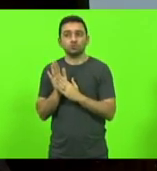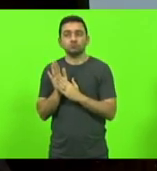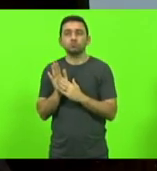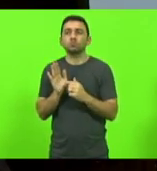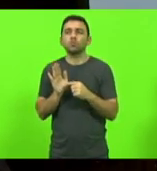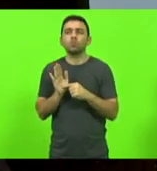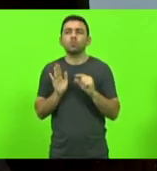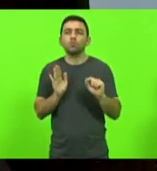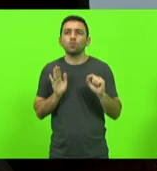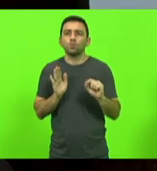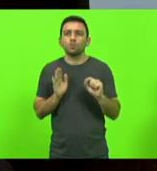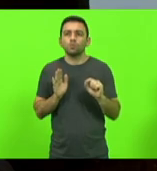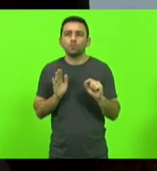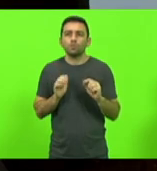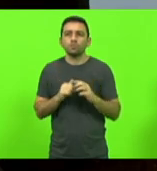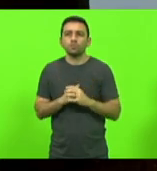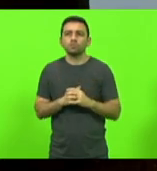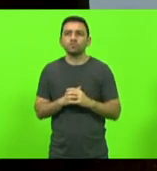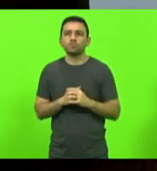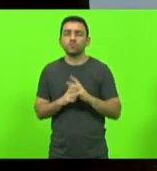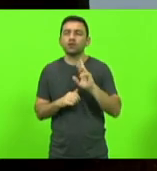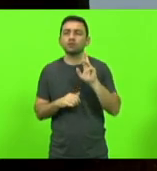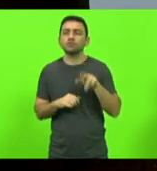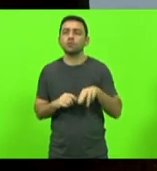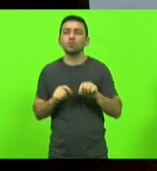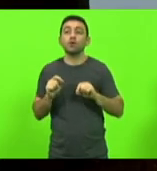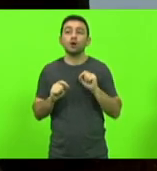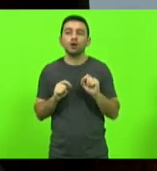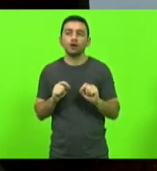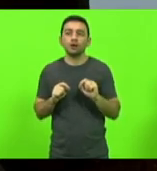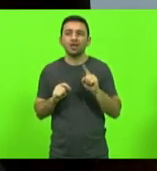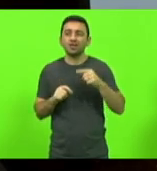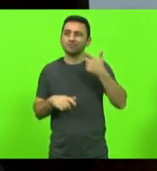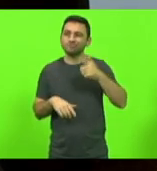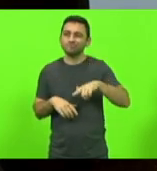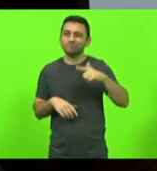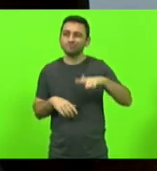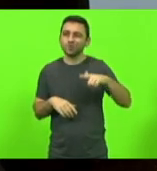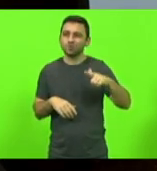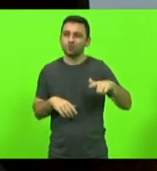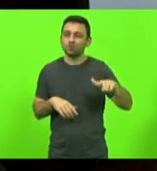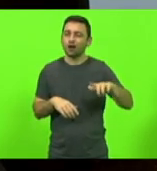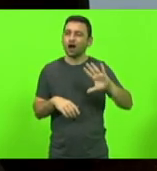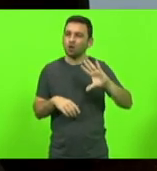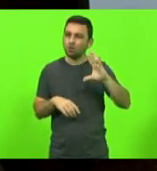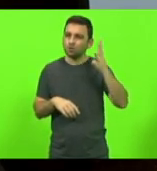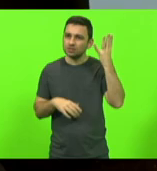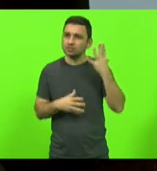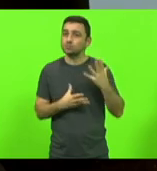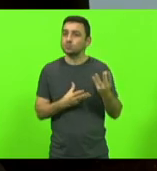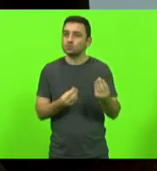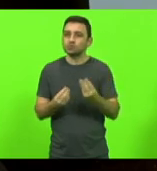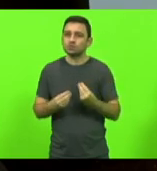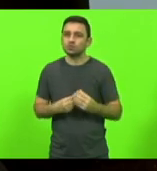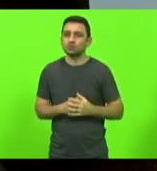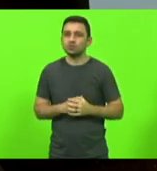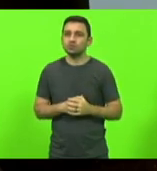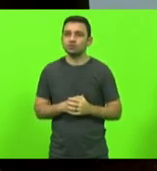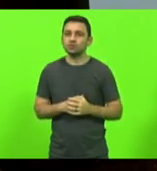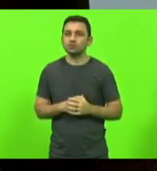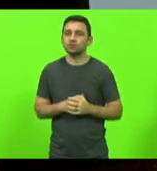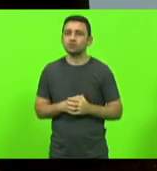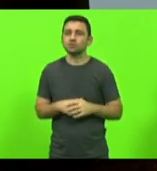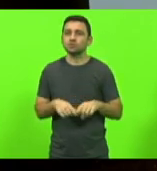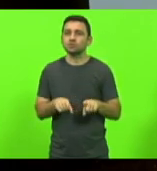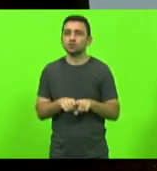em razão da repetição de casos em que, mesmo